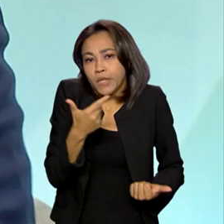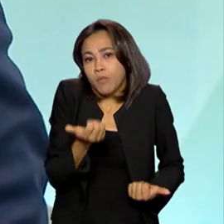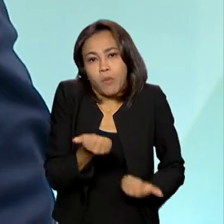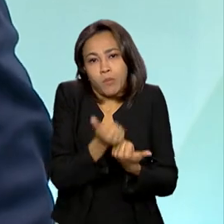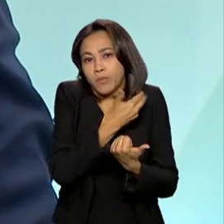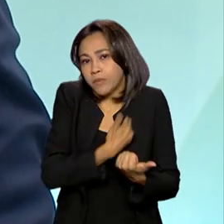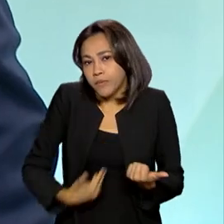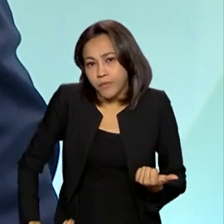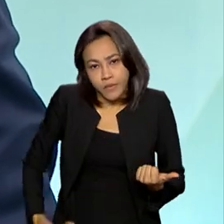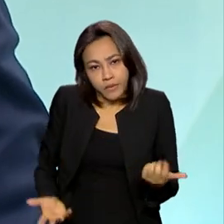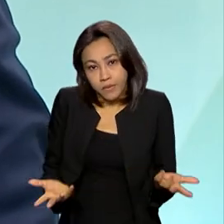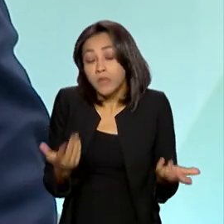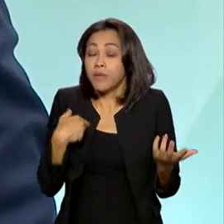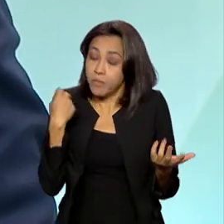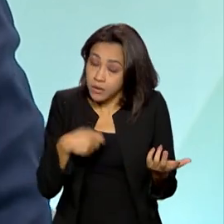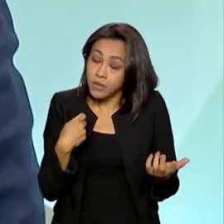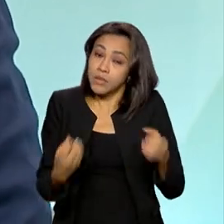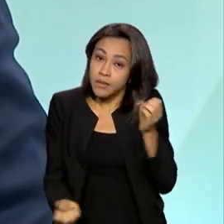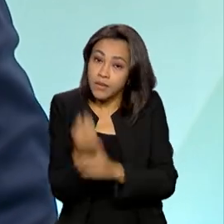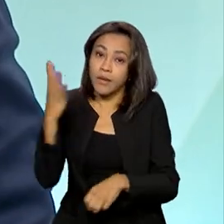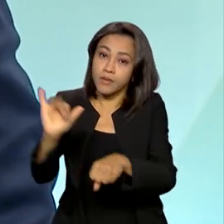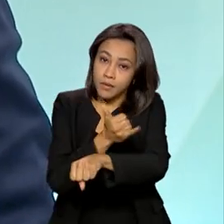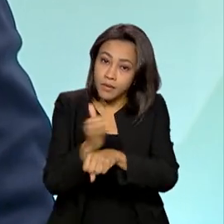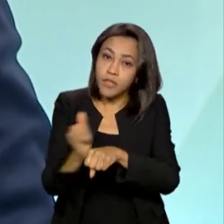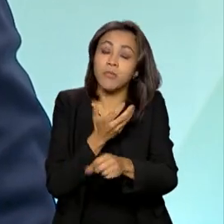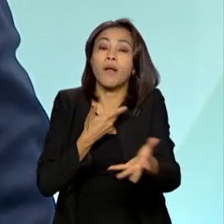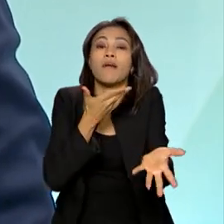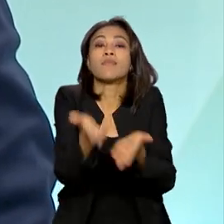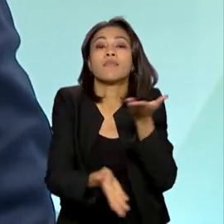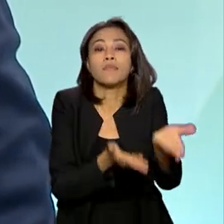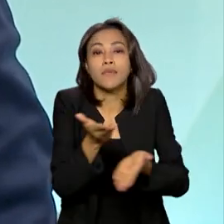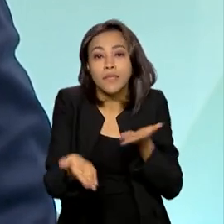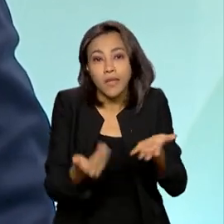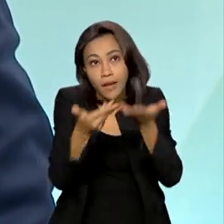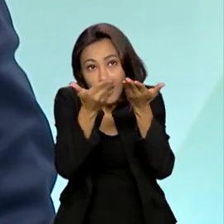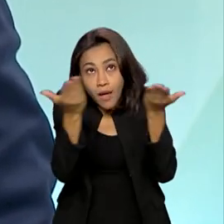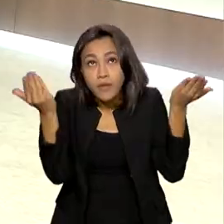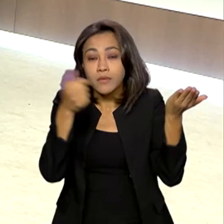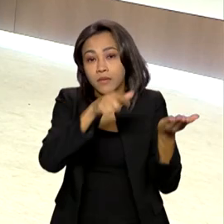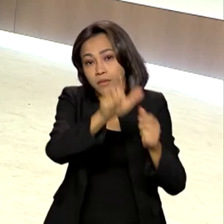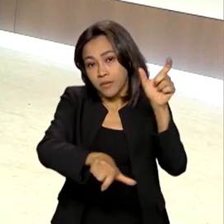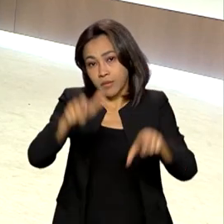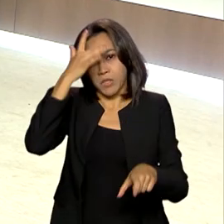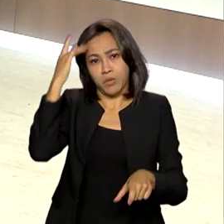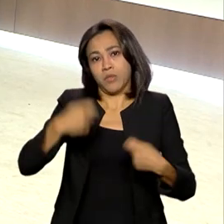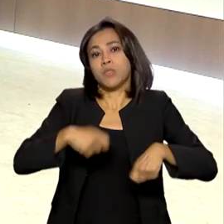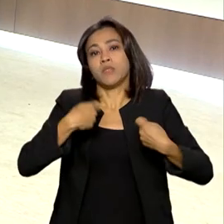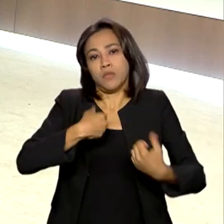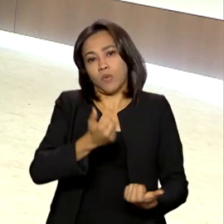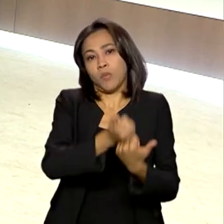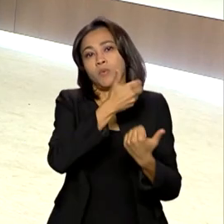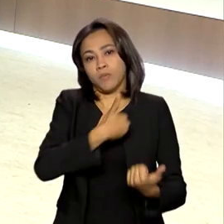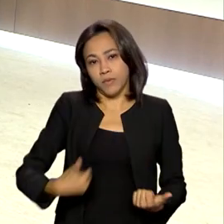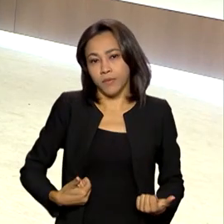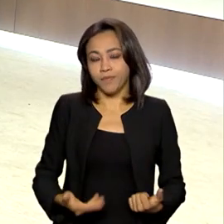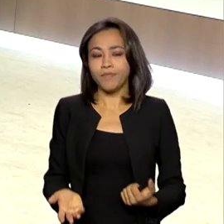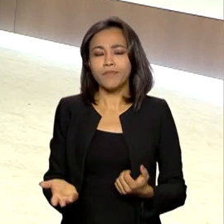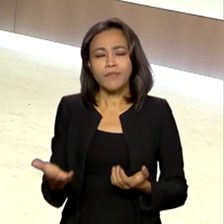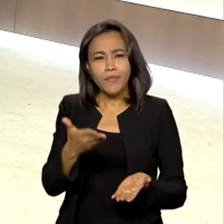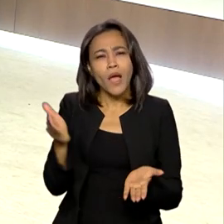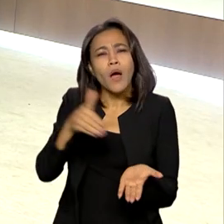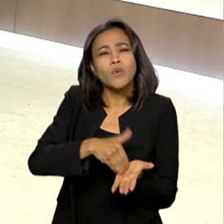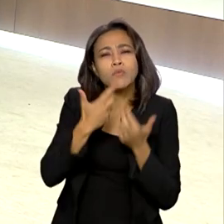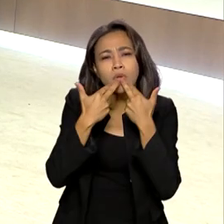e nós temos que criar alternativas para atender essa população que muitas vezes precisa do Estado brasileiro. A última novidade